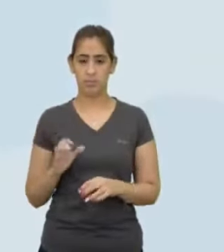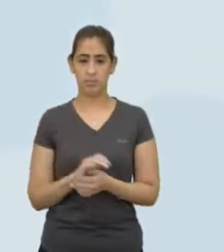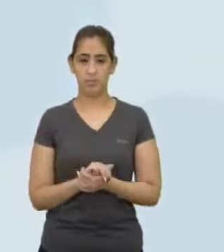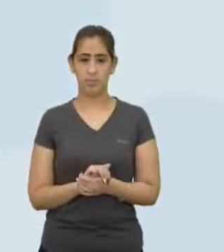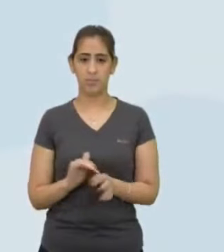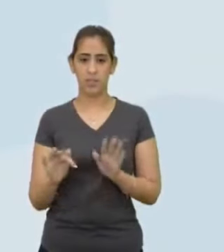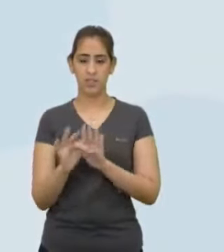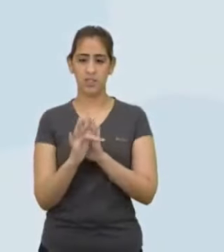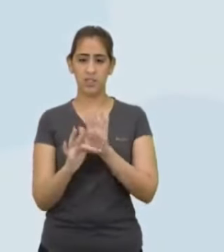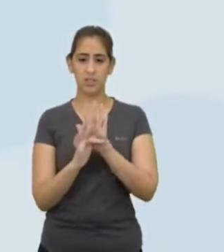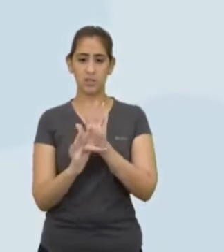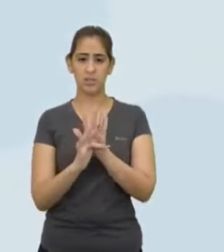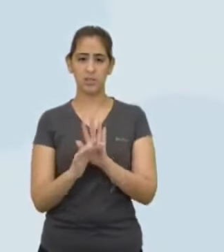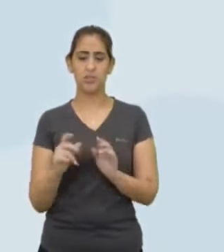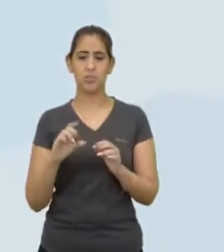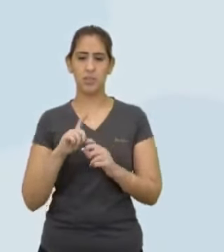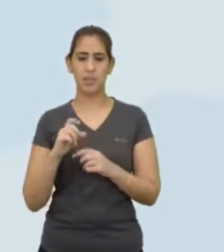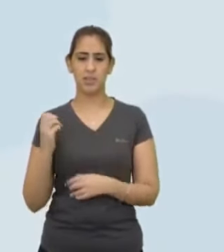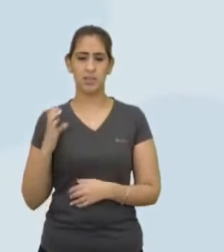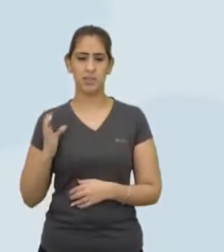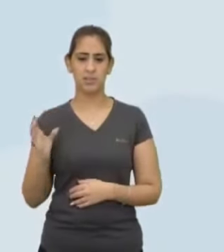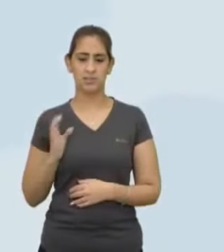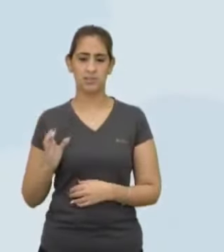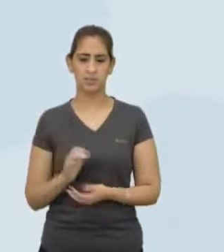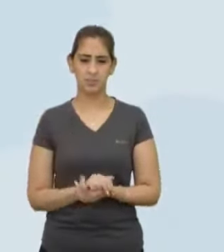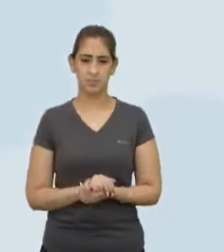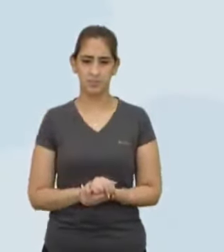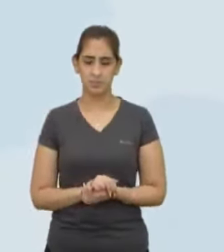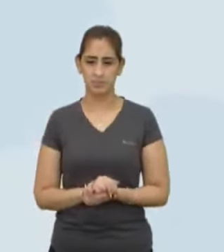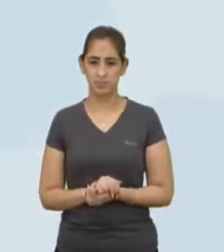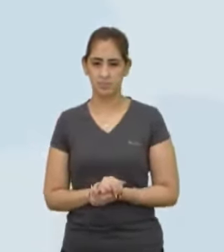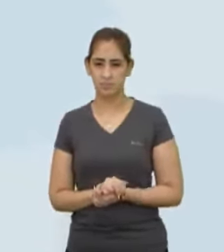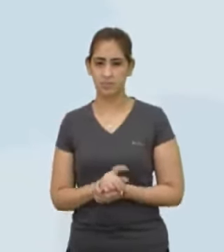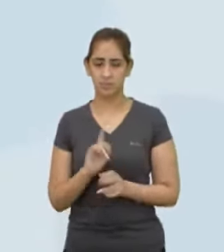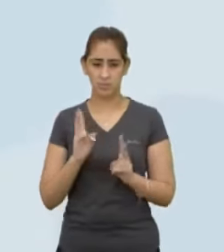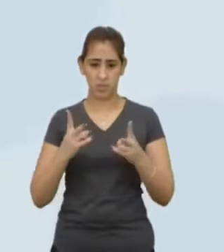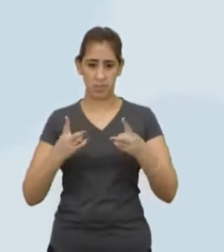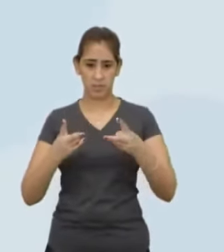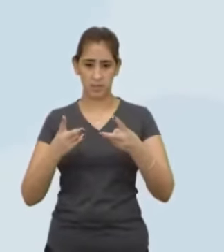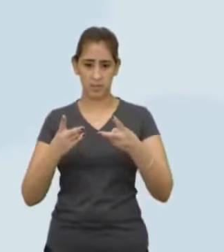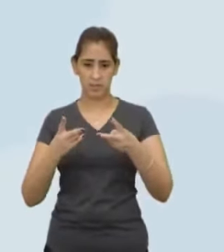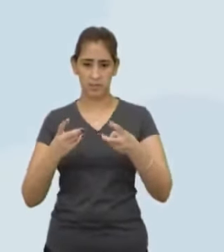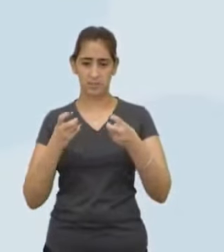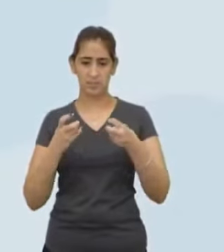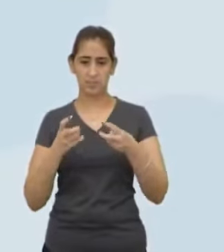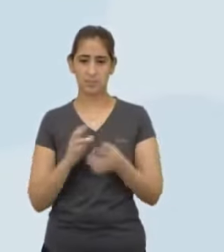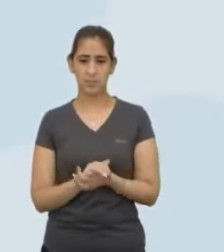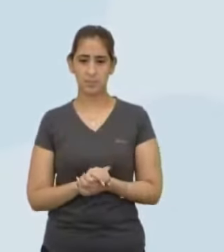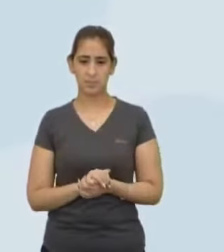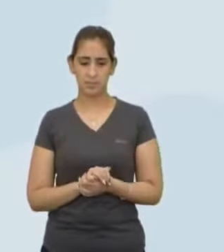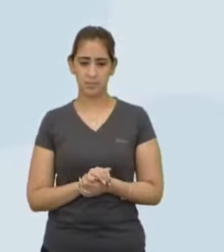togado A infantaria Janas, você já percebeu que teve uma mudancinha aqui Agora os